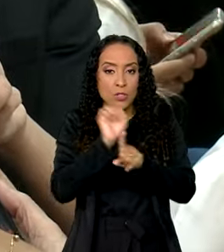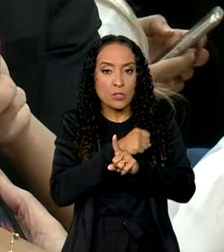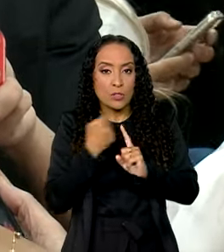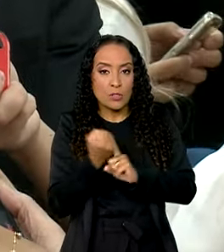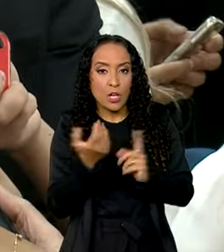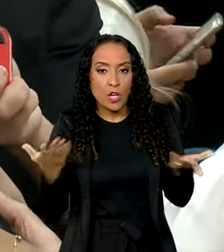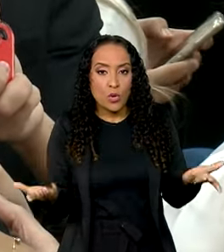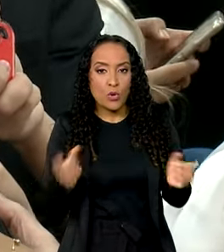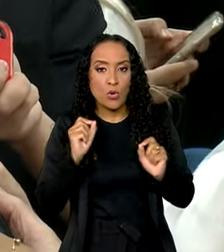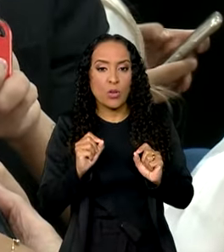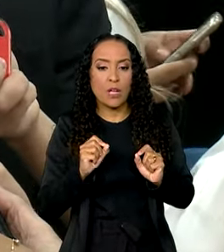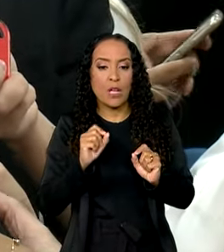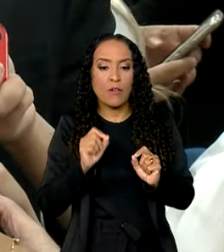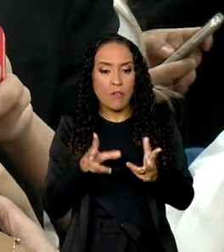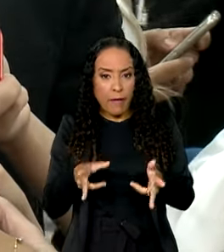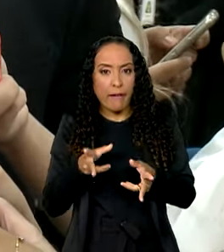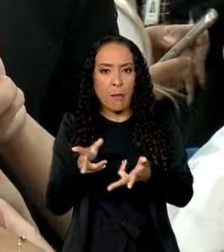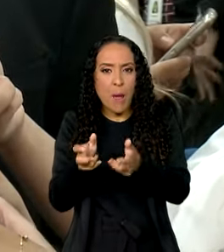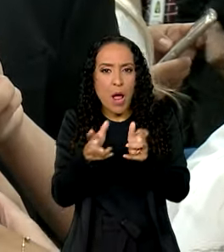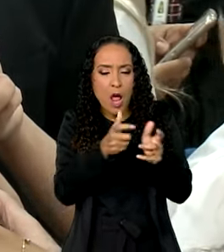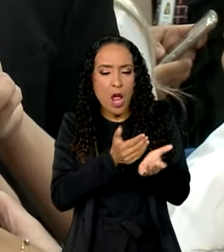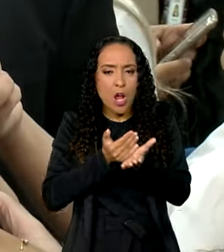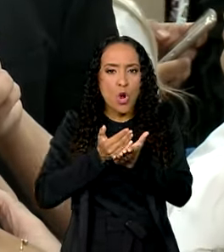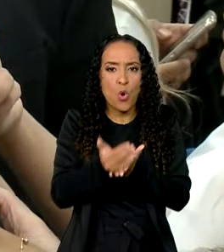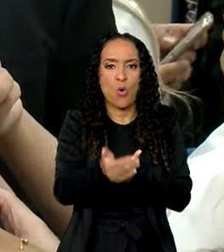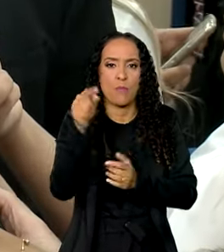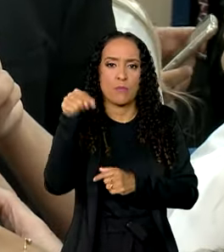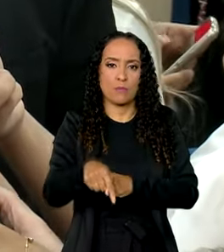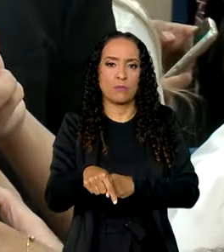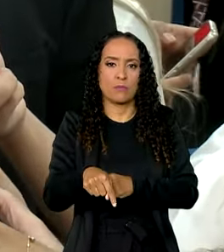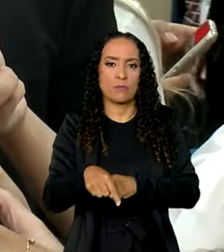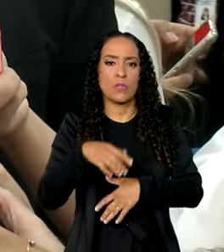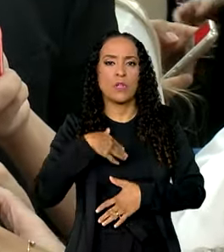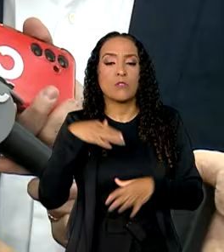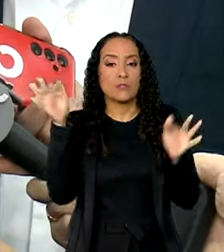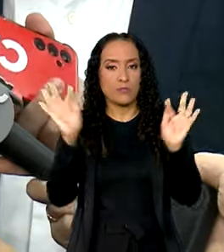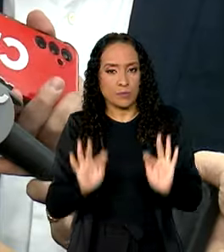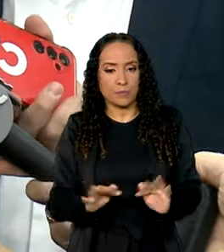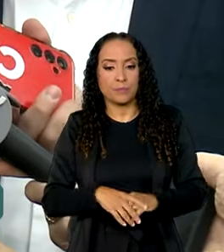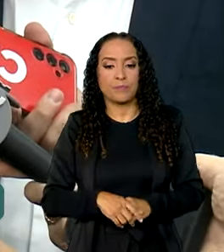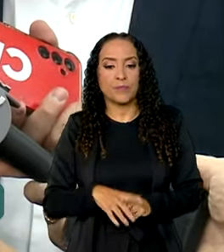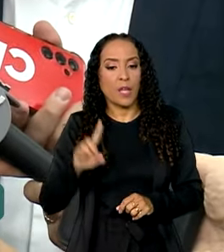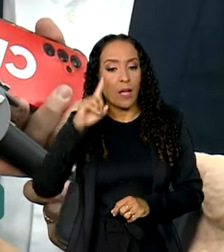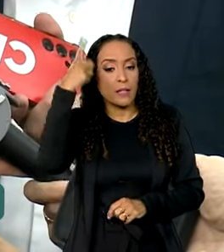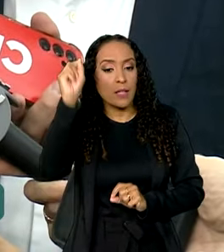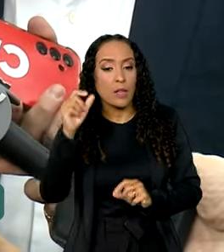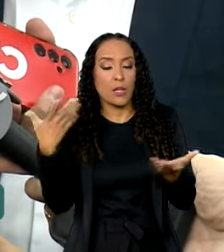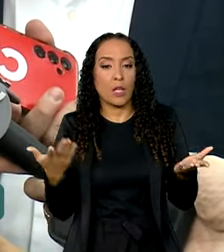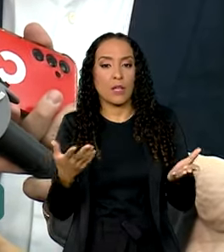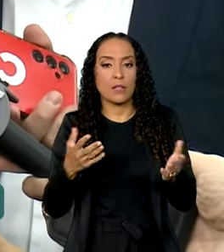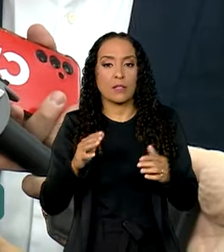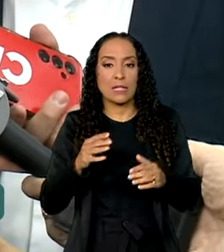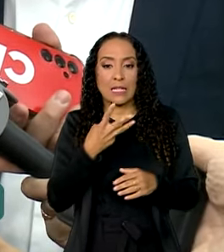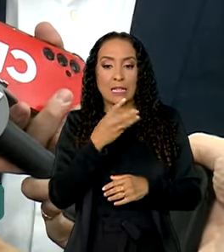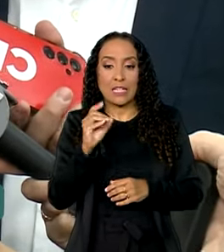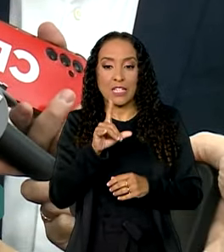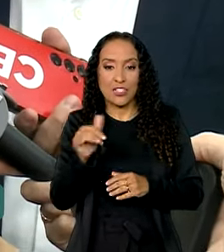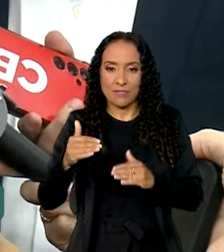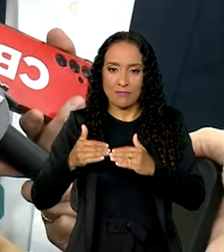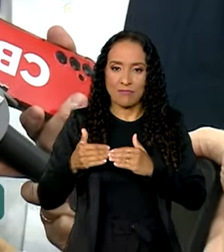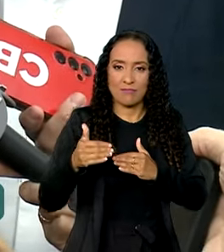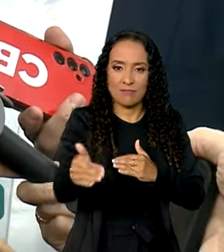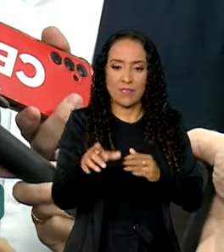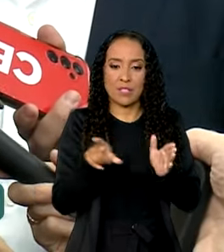foi a catalisadora que isso se iniciasse. Então, eu fico muito feliz. A ideia é que, nesses próximos 30 dias também,